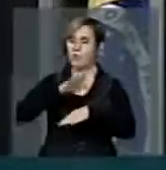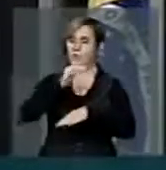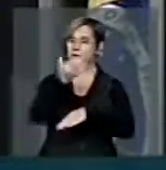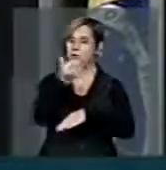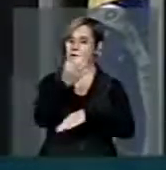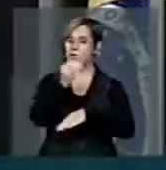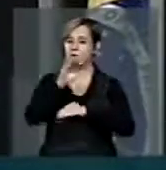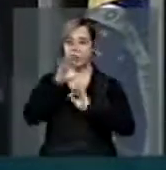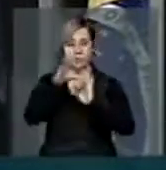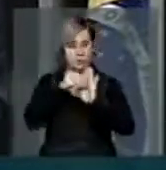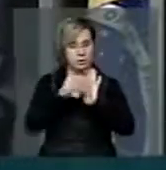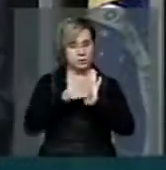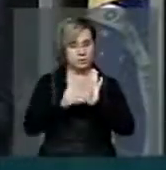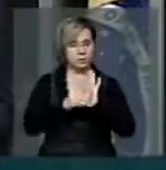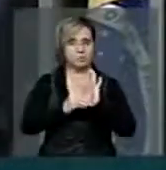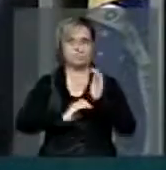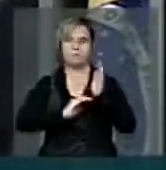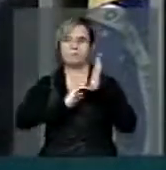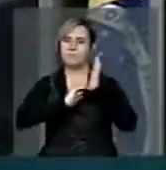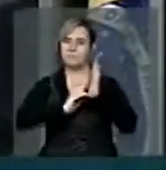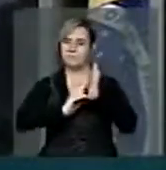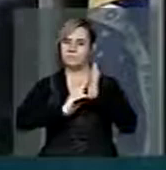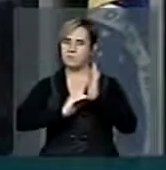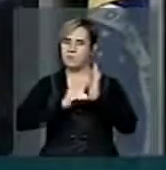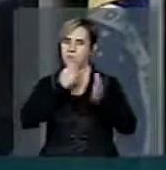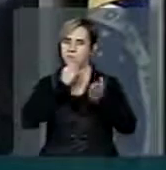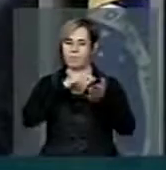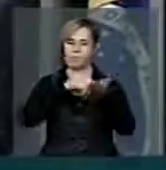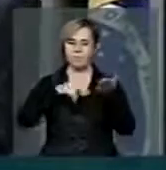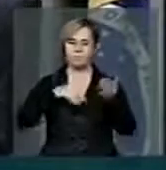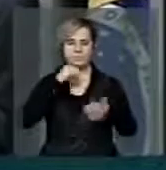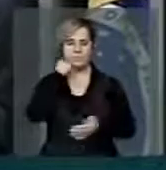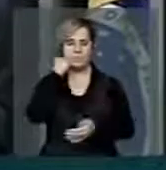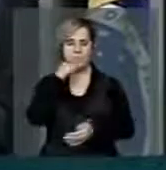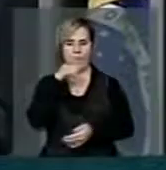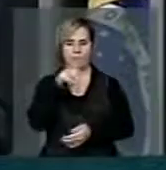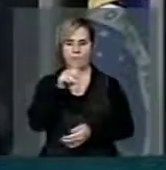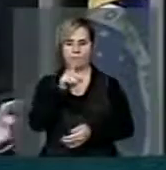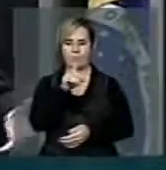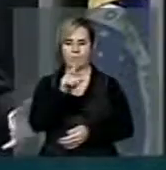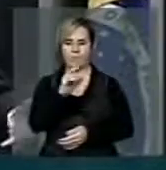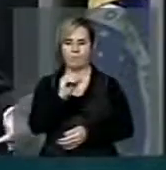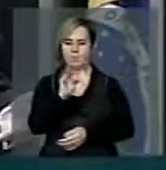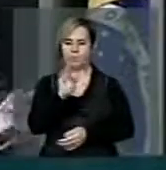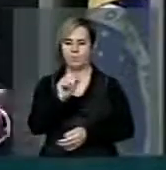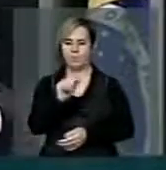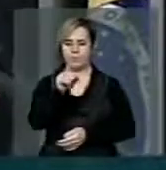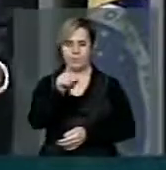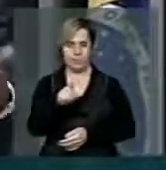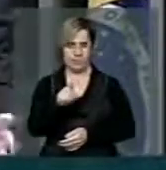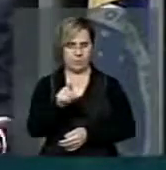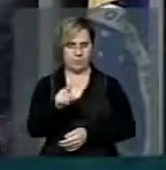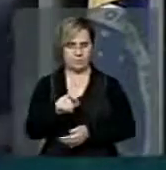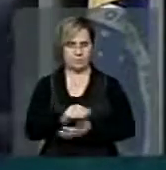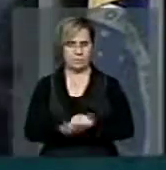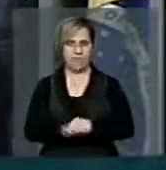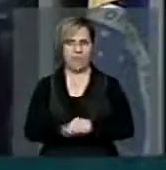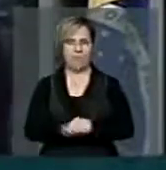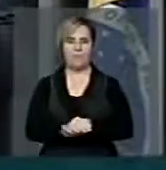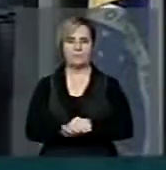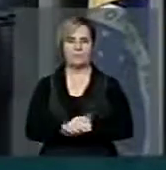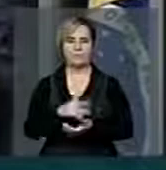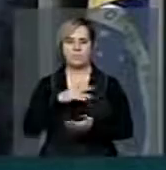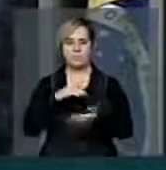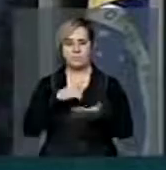lá no Senado e o seu relator, o Senador Pedro Taques, havia programado